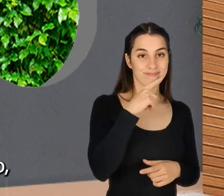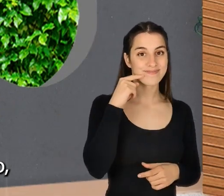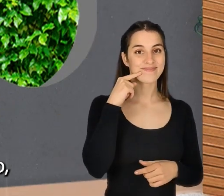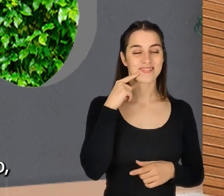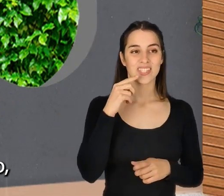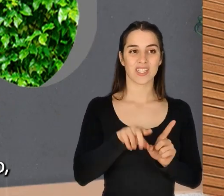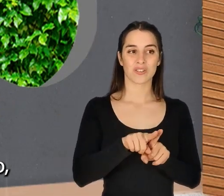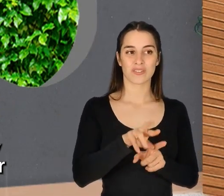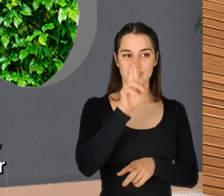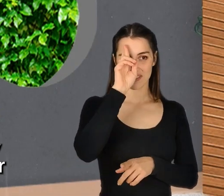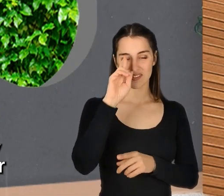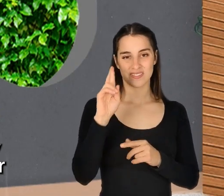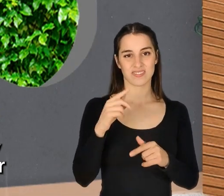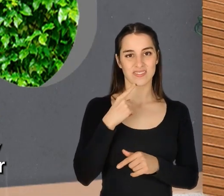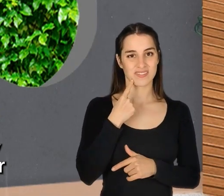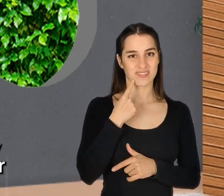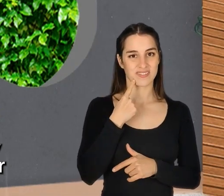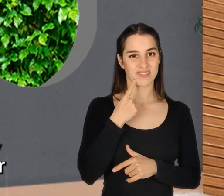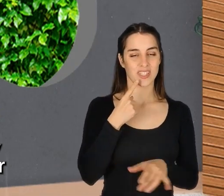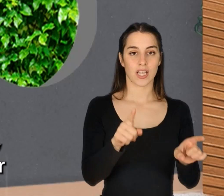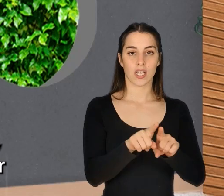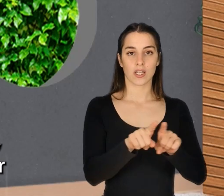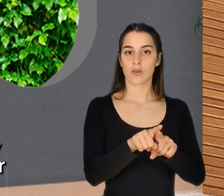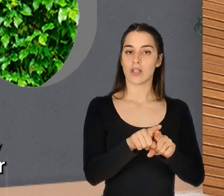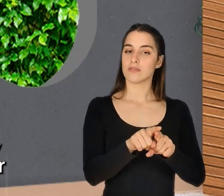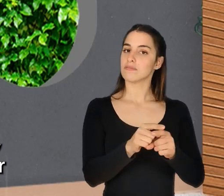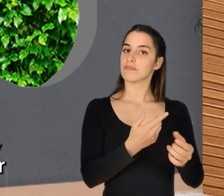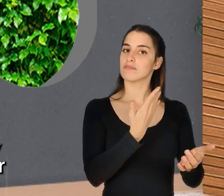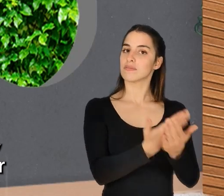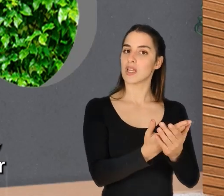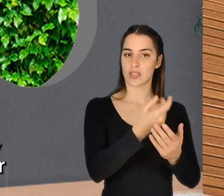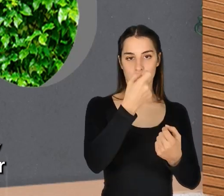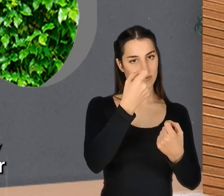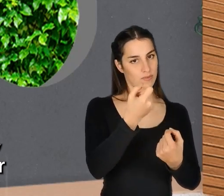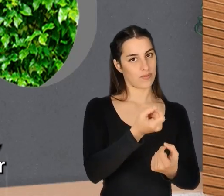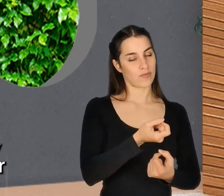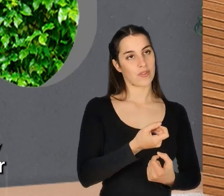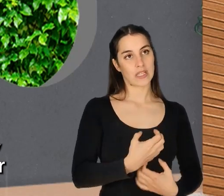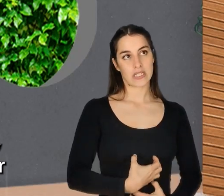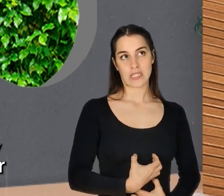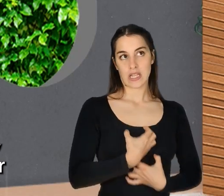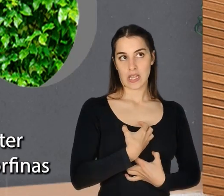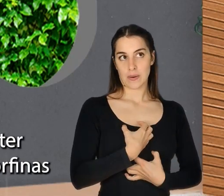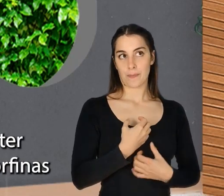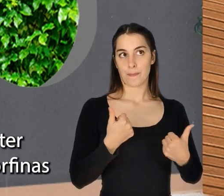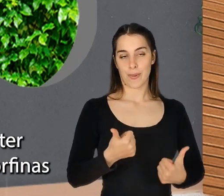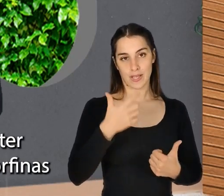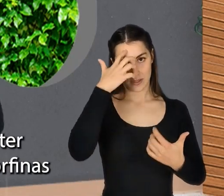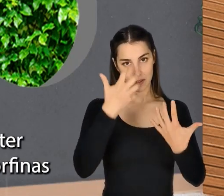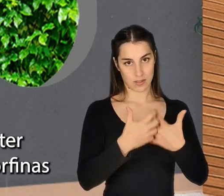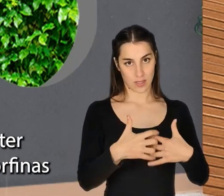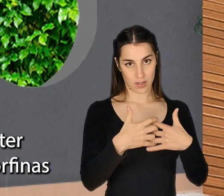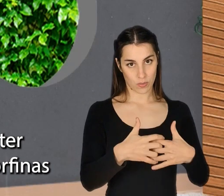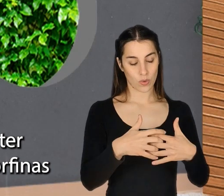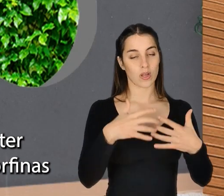sorriso forçado, não é? Se nós sorrirmos, isto vai, fisiologicamente, vai enviar informação de bem-estar para o nosso cérebro, que